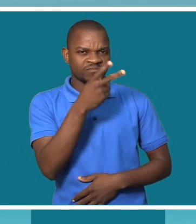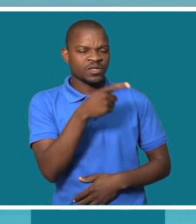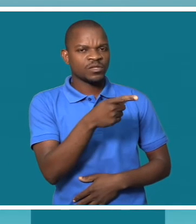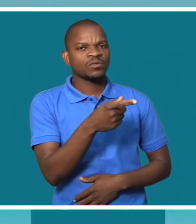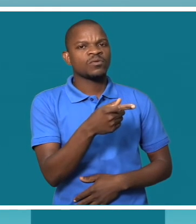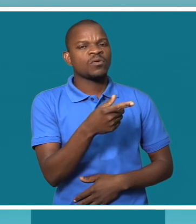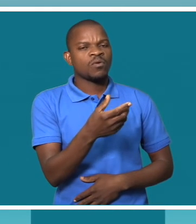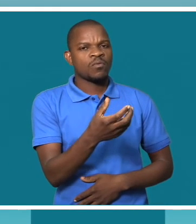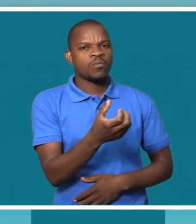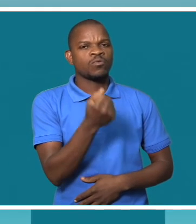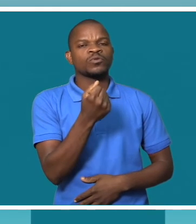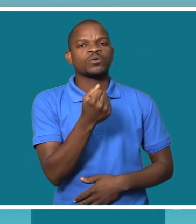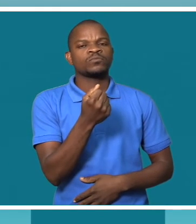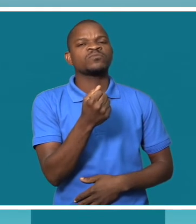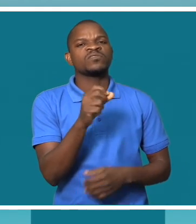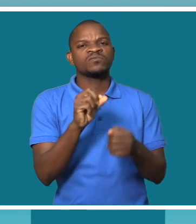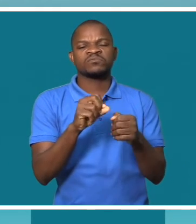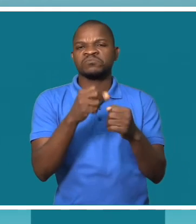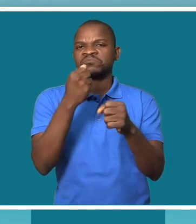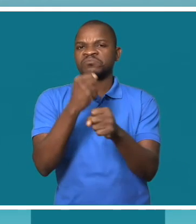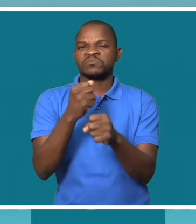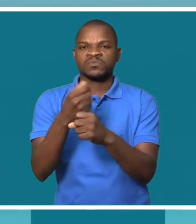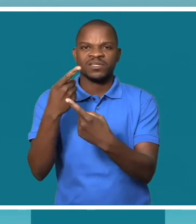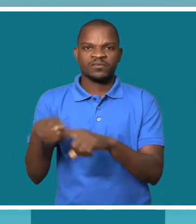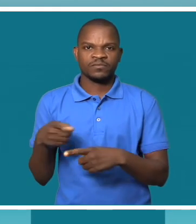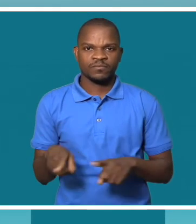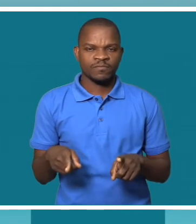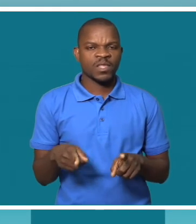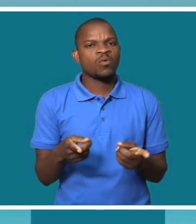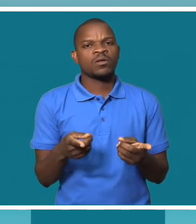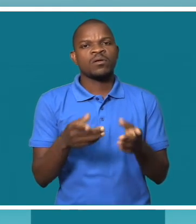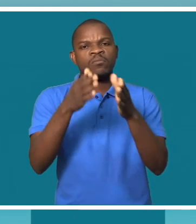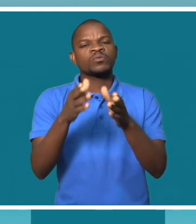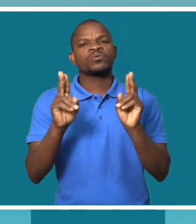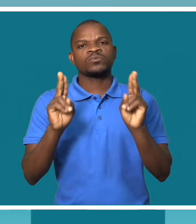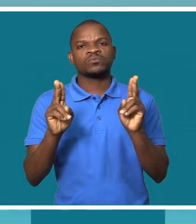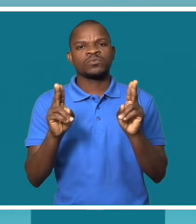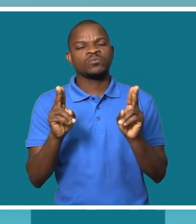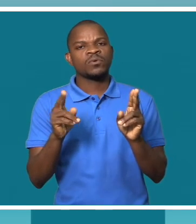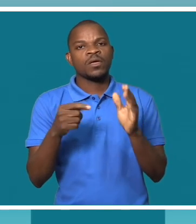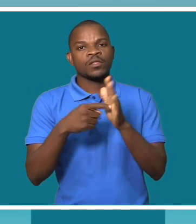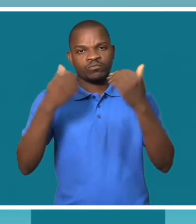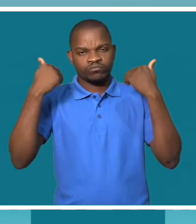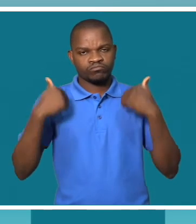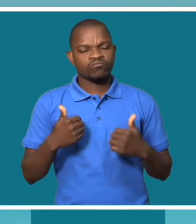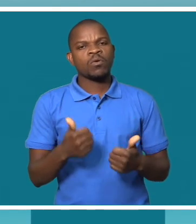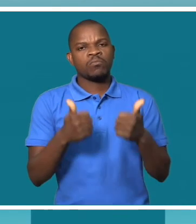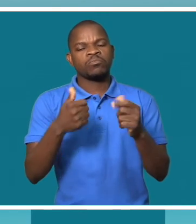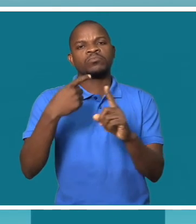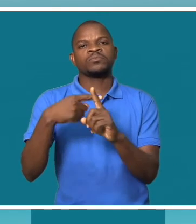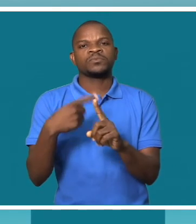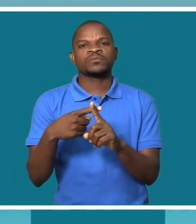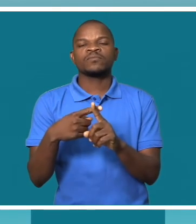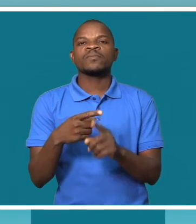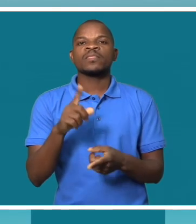potencialidade de trabalho. Portanto, são pessoas que, como todas as outras, podem ter características bastante boas, bastante vantajosas,